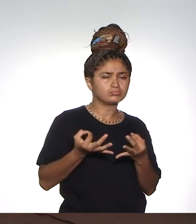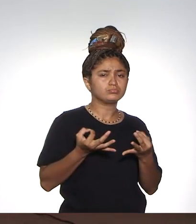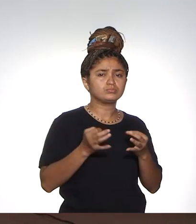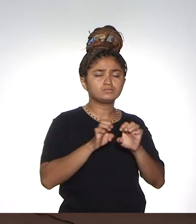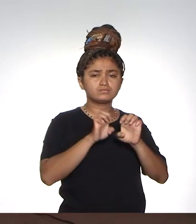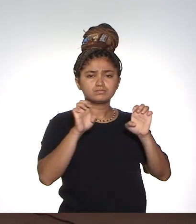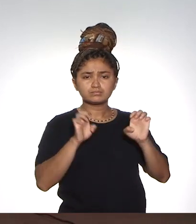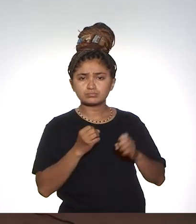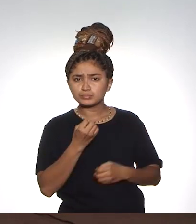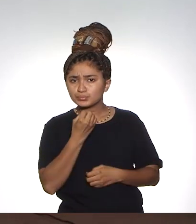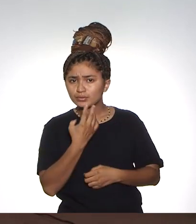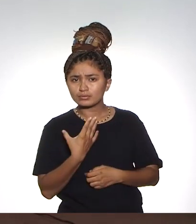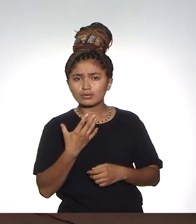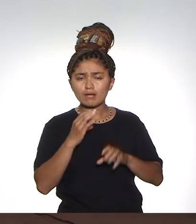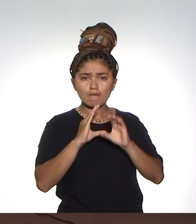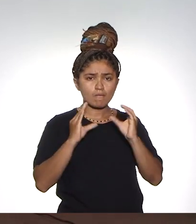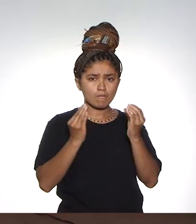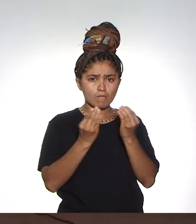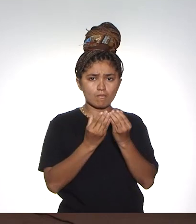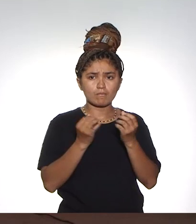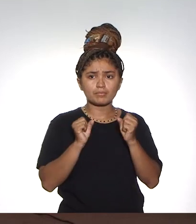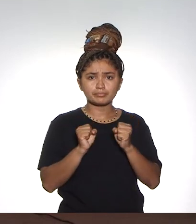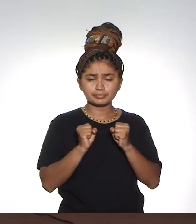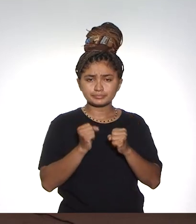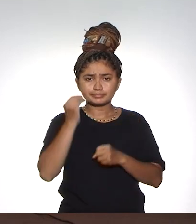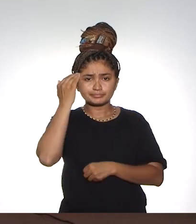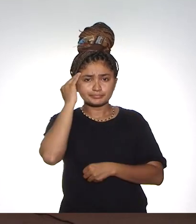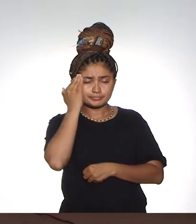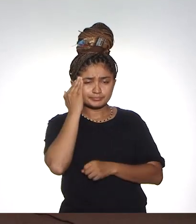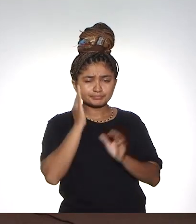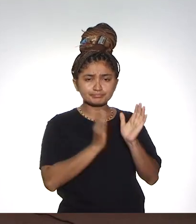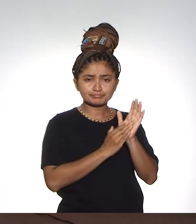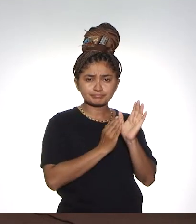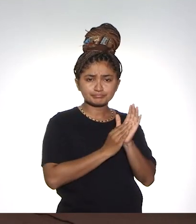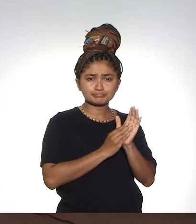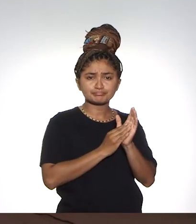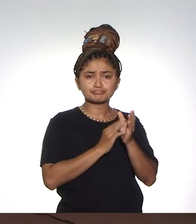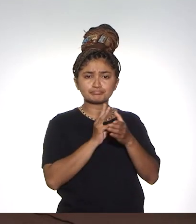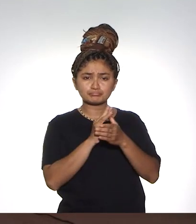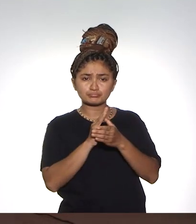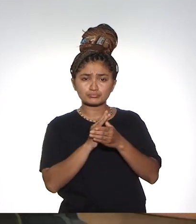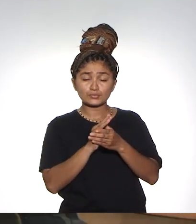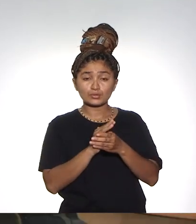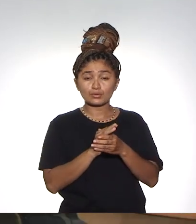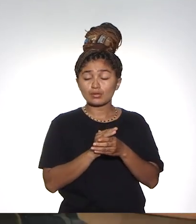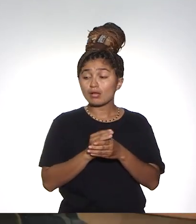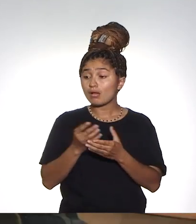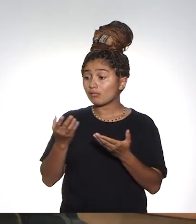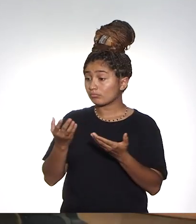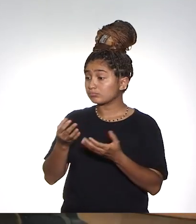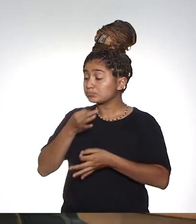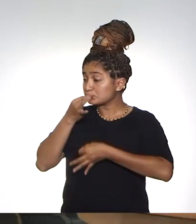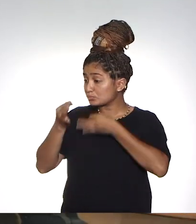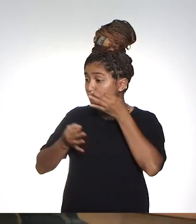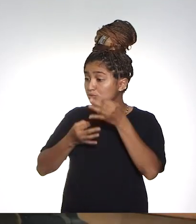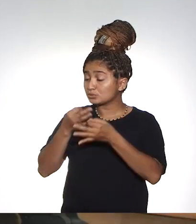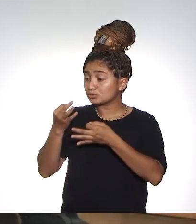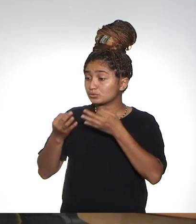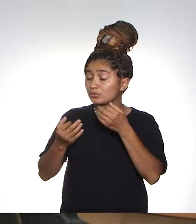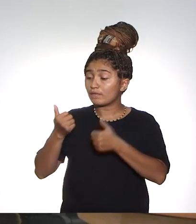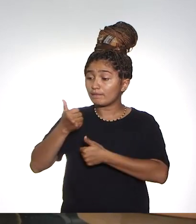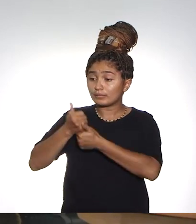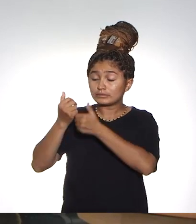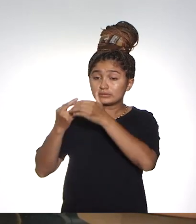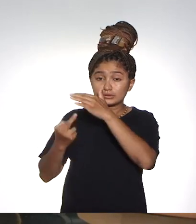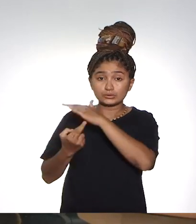e bem estruturada para que a comunidade possa entender qual é o papel da universidade. Nós ouvimos o professor Silvestre Lopes da